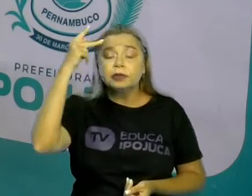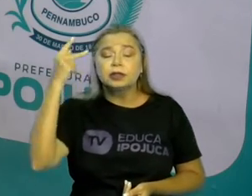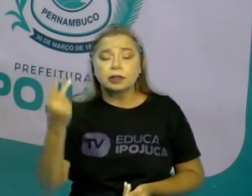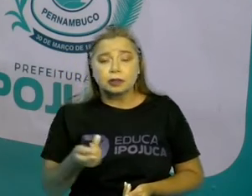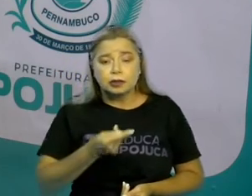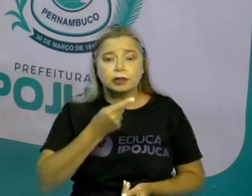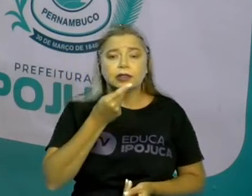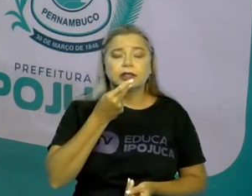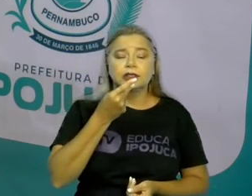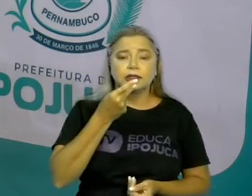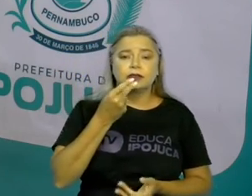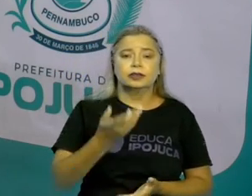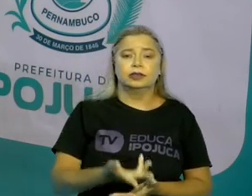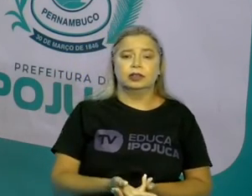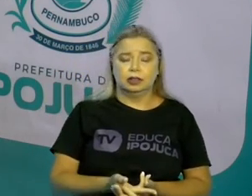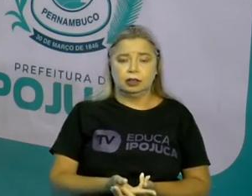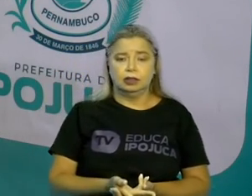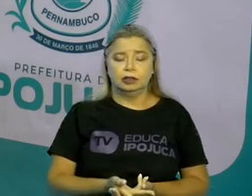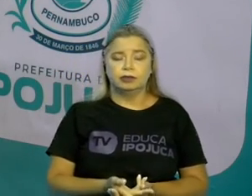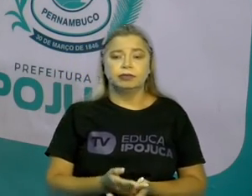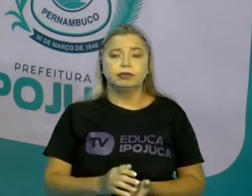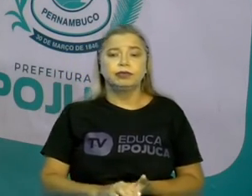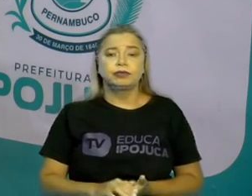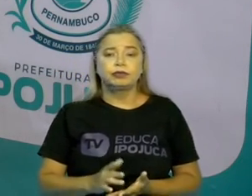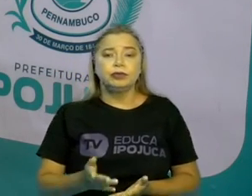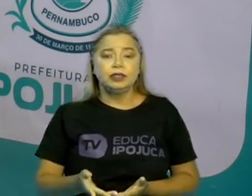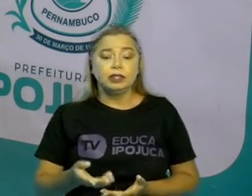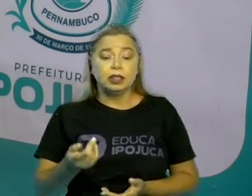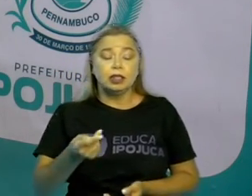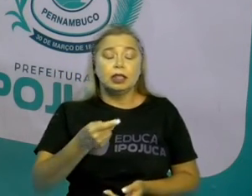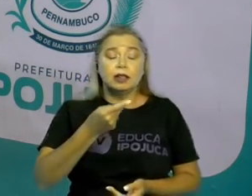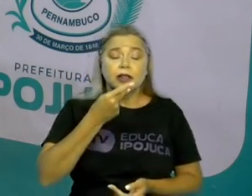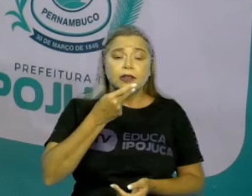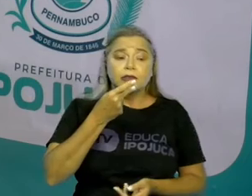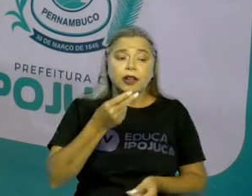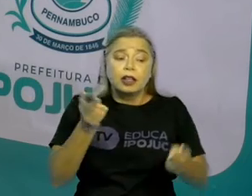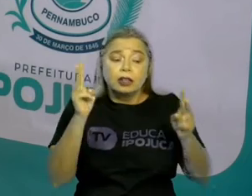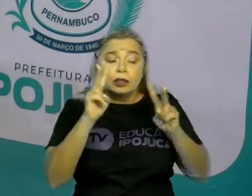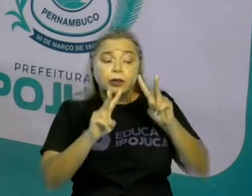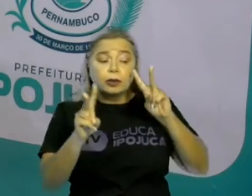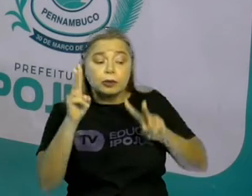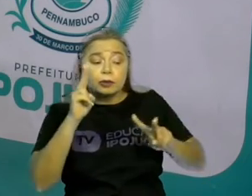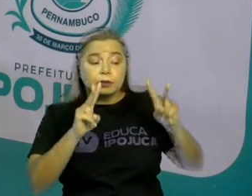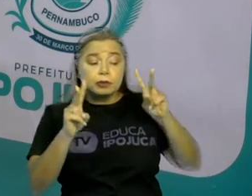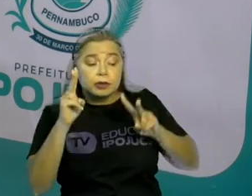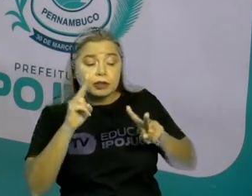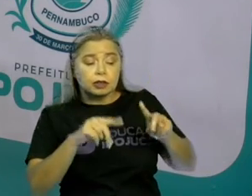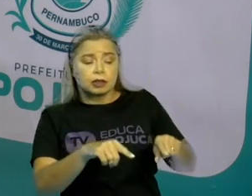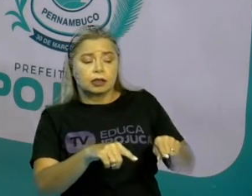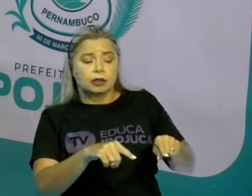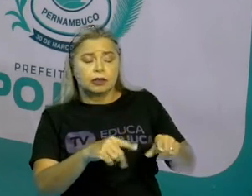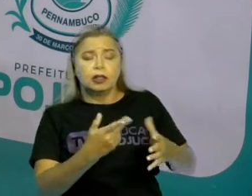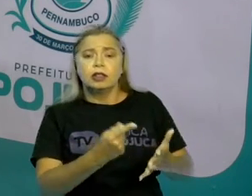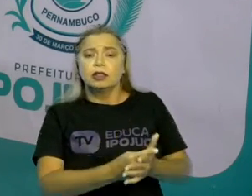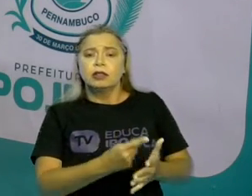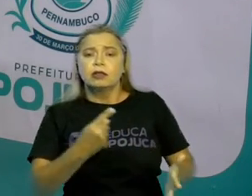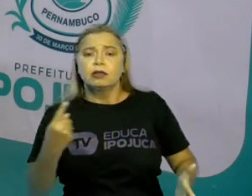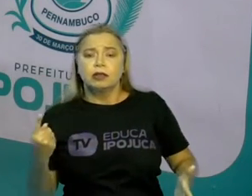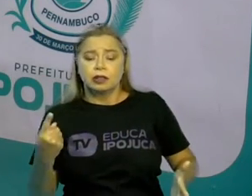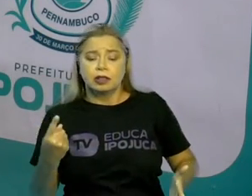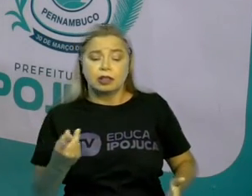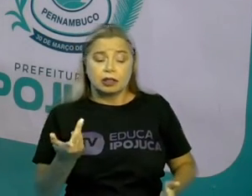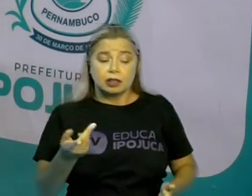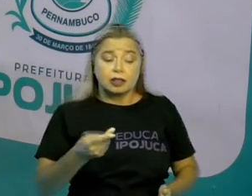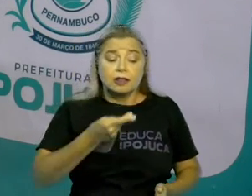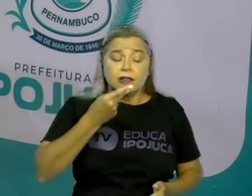história. Neste caso, um narrador observador, que está vendo o que acontece, e está